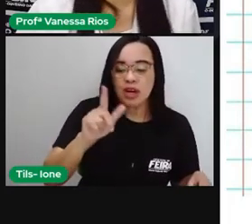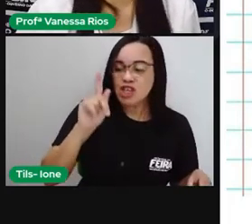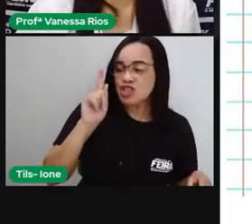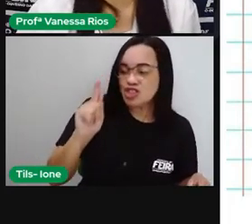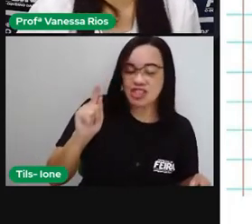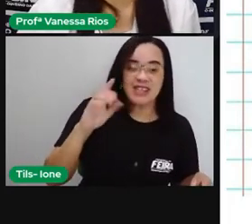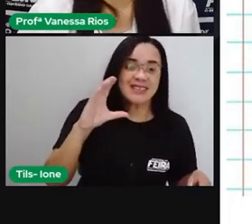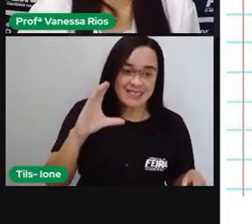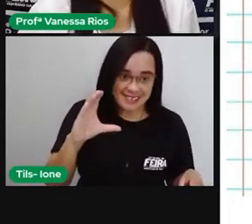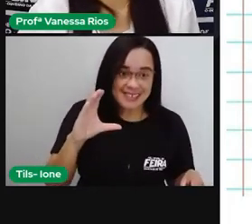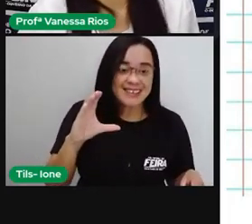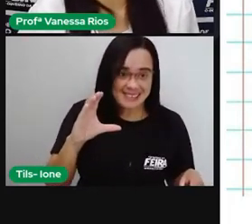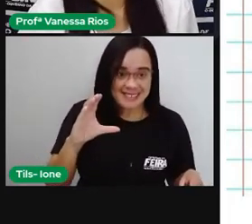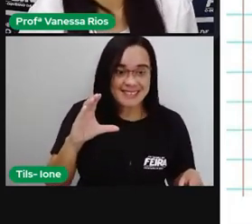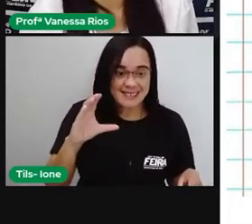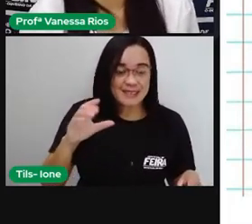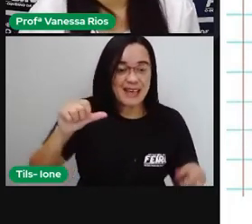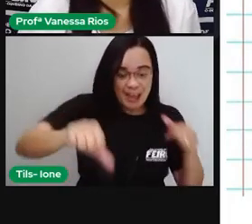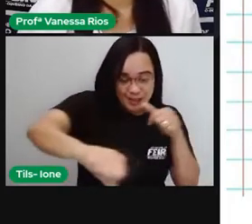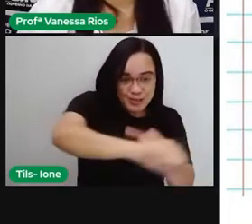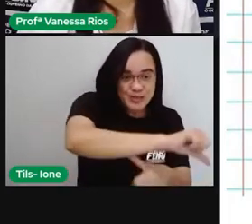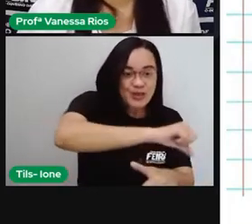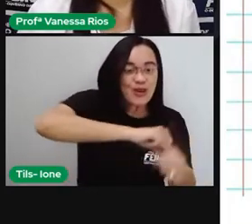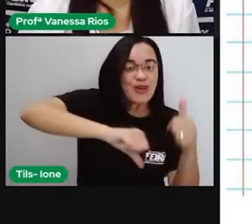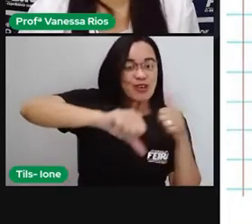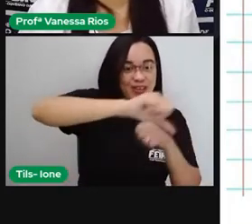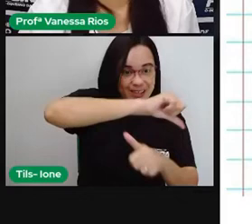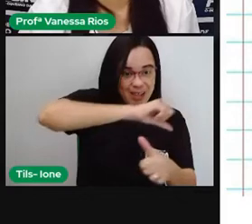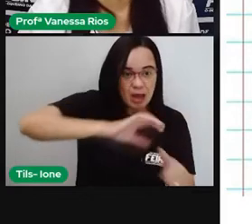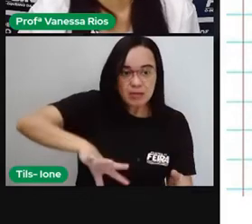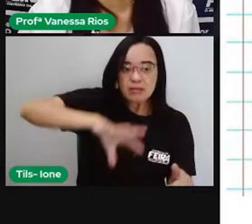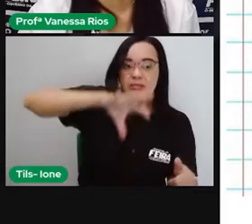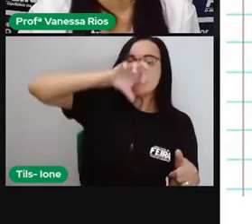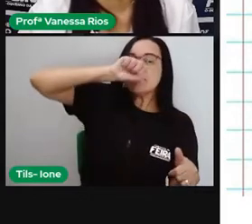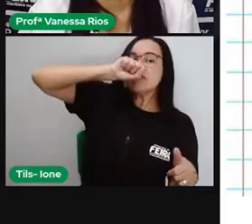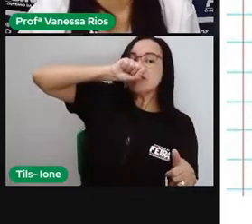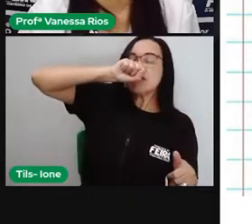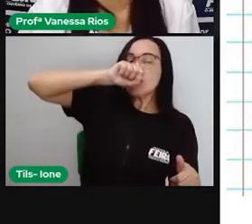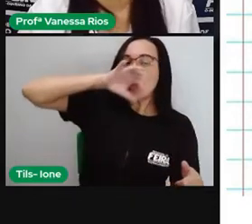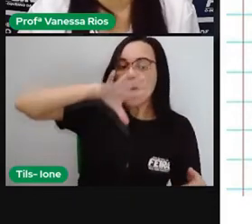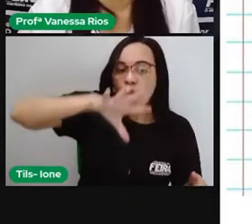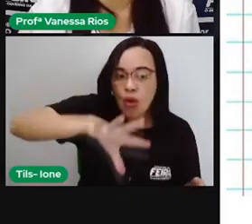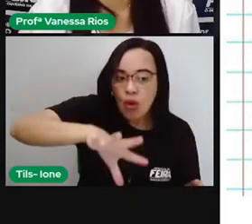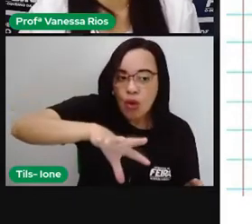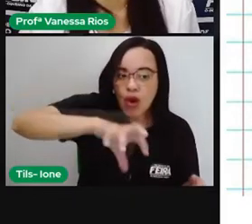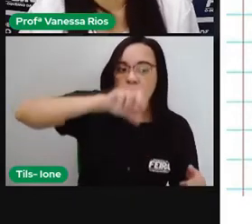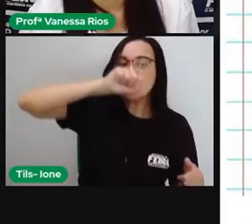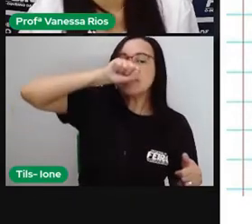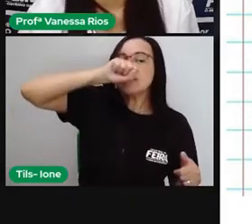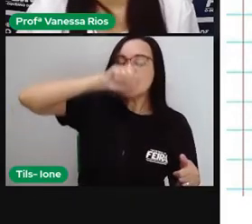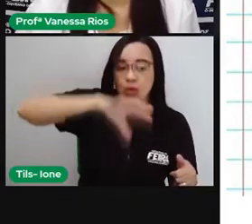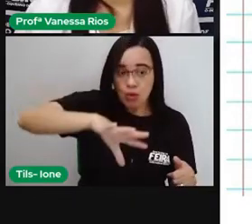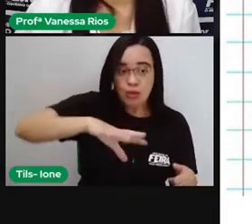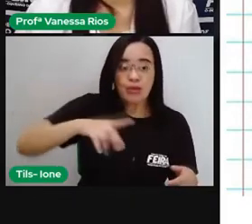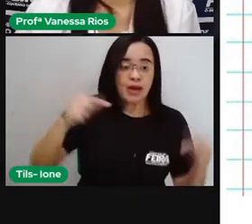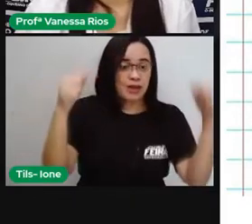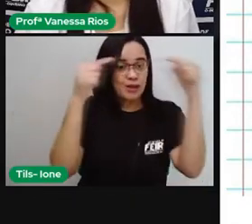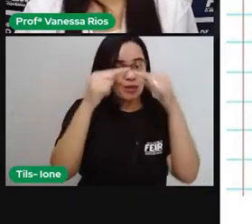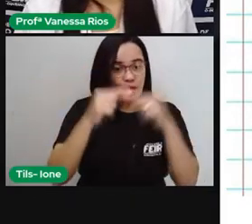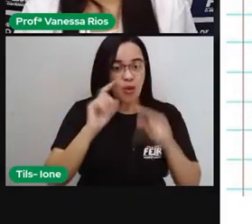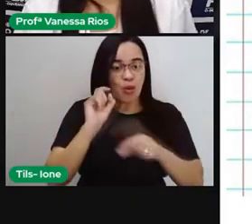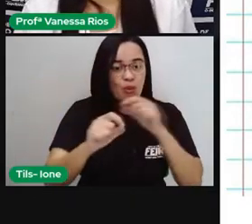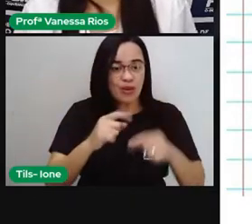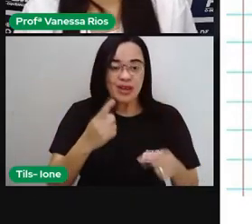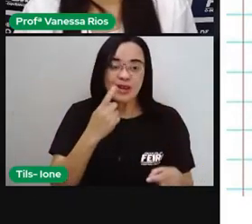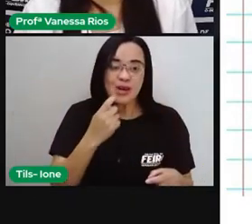com o sistema respiratório. Fazendo com que o sangue circule por nosso corpo, levando